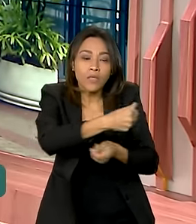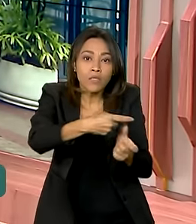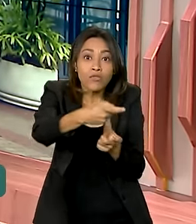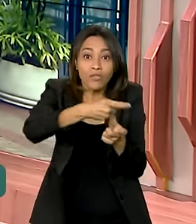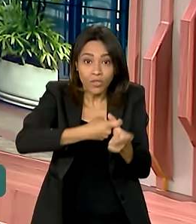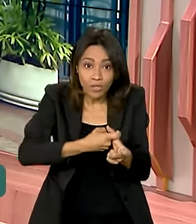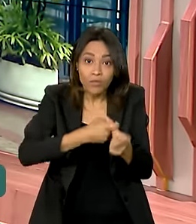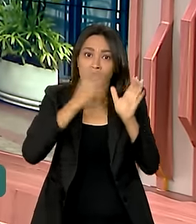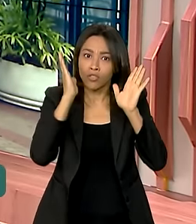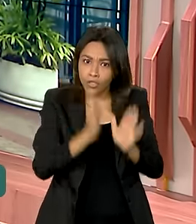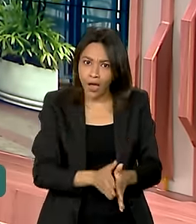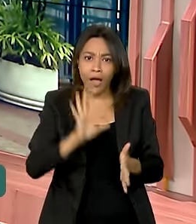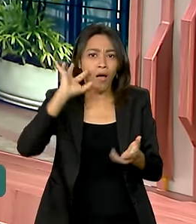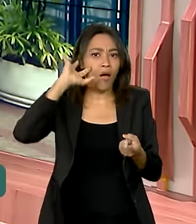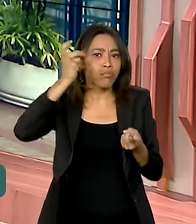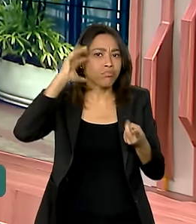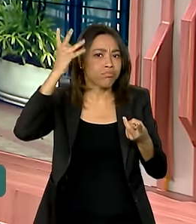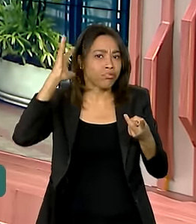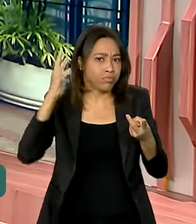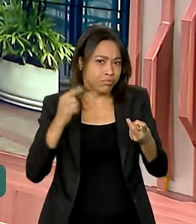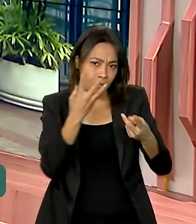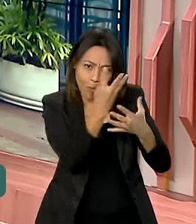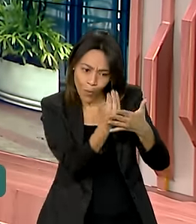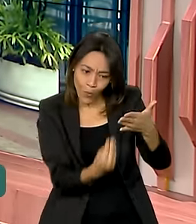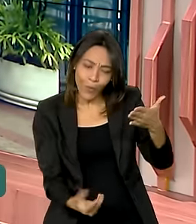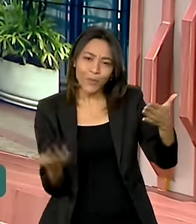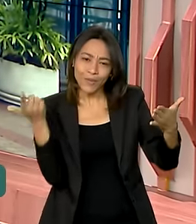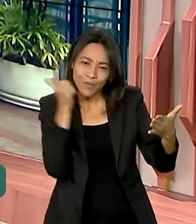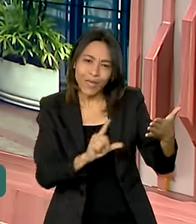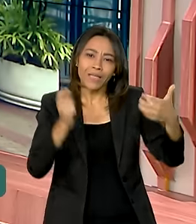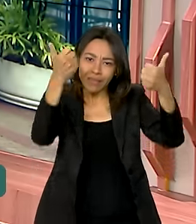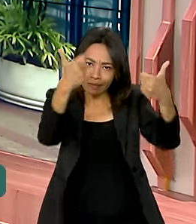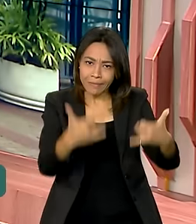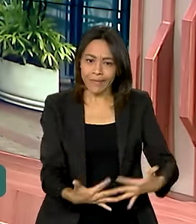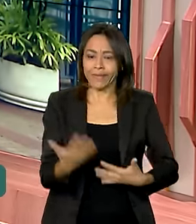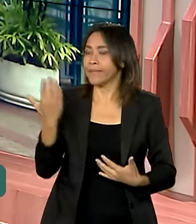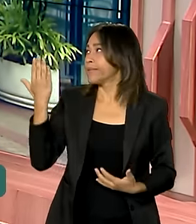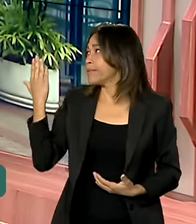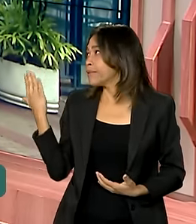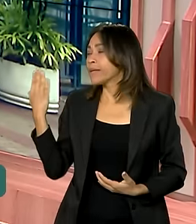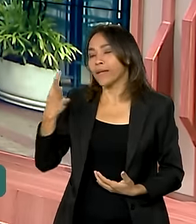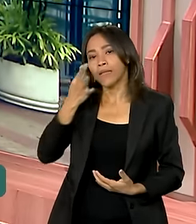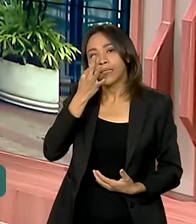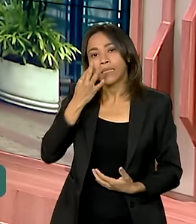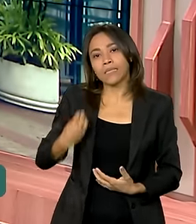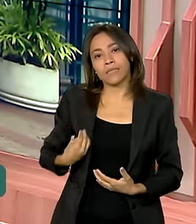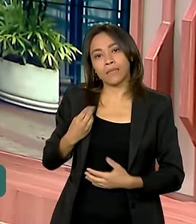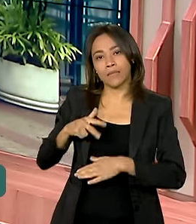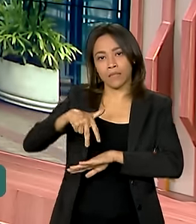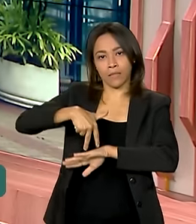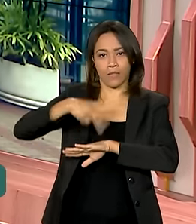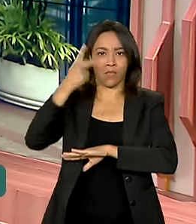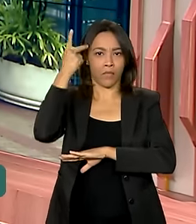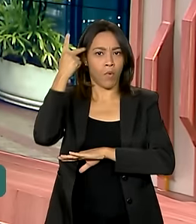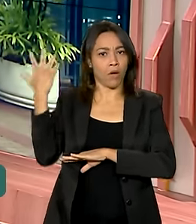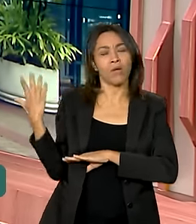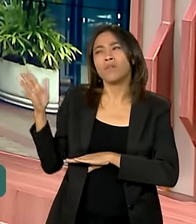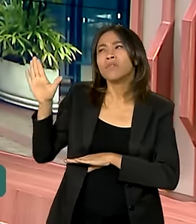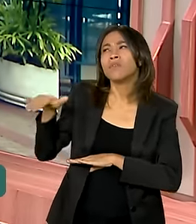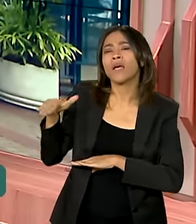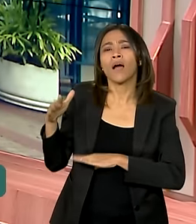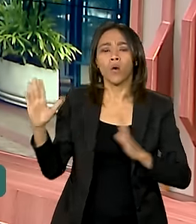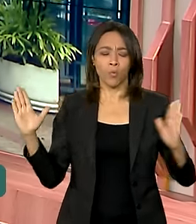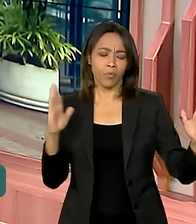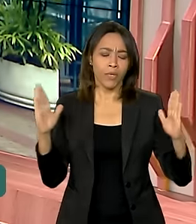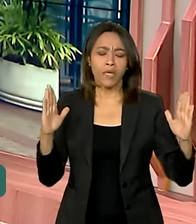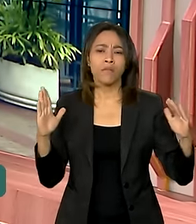já foram firmados e quem conta tudo para a gente é o Dimas Soldi, que fala de São Paulo. Dimas, o prazo,